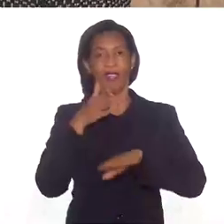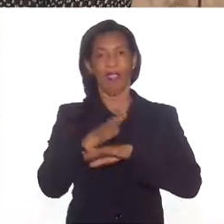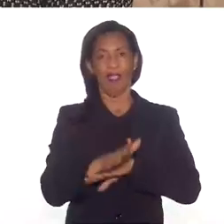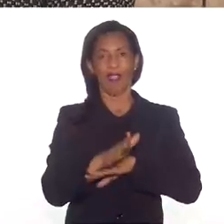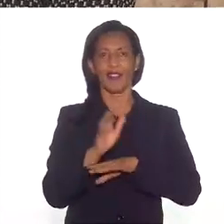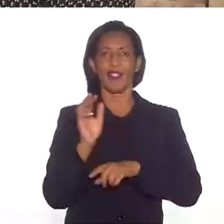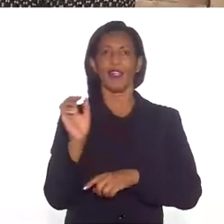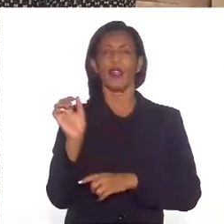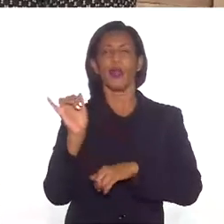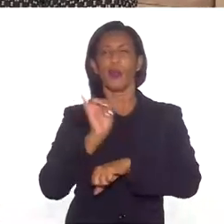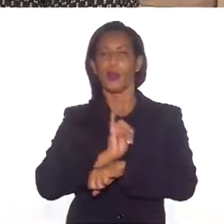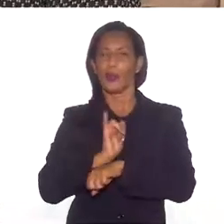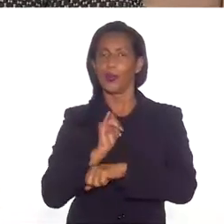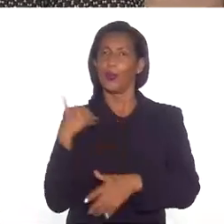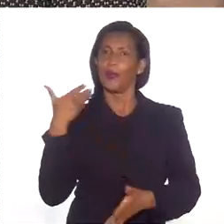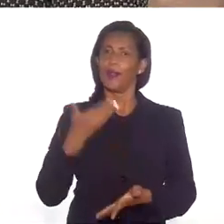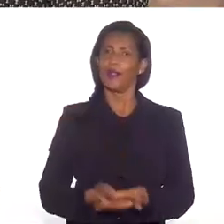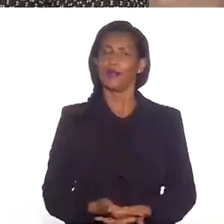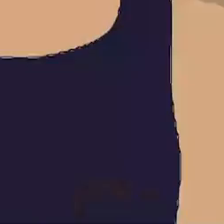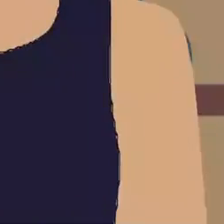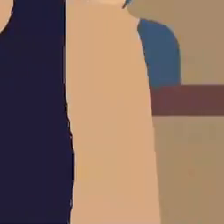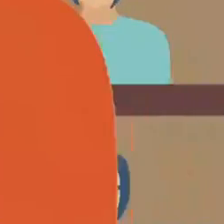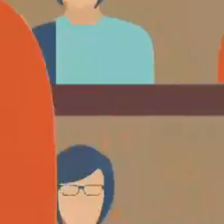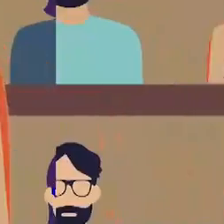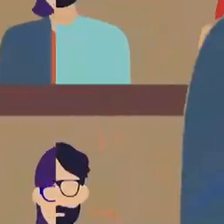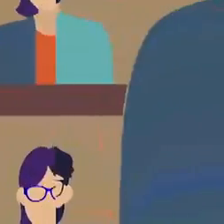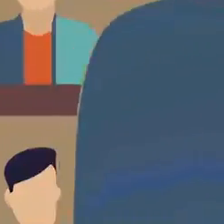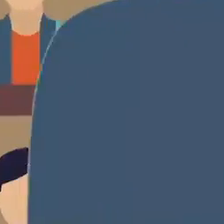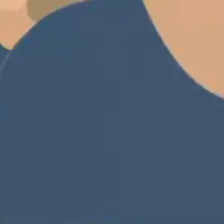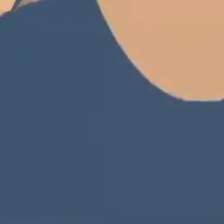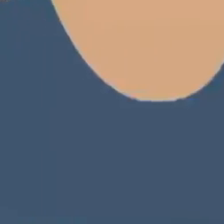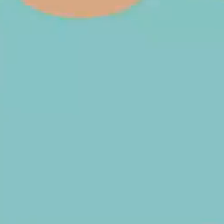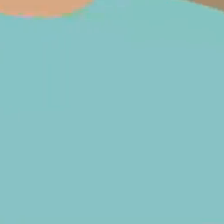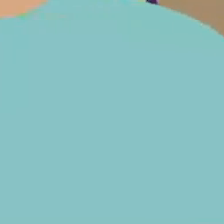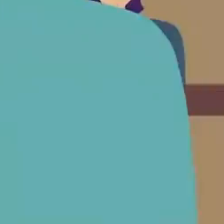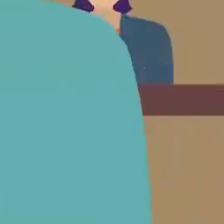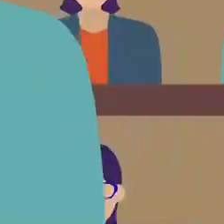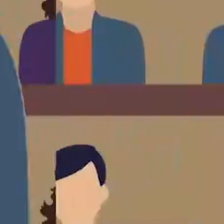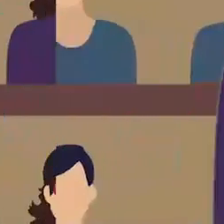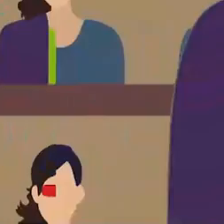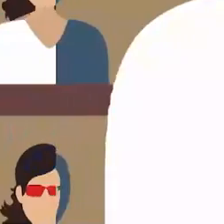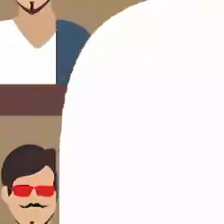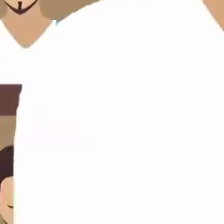acessar o nosso canal no YouTube. Até a próxima. Tchau, tchau.